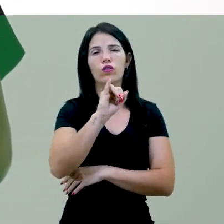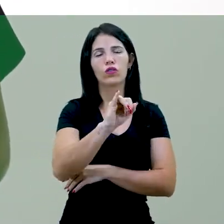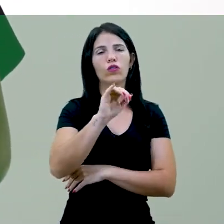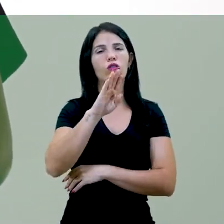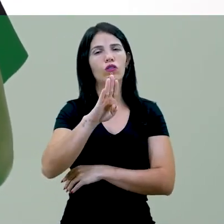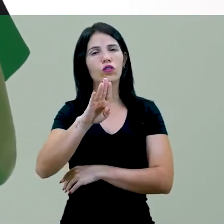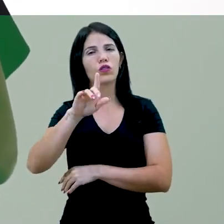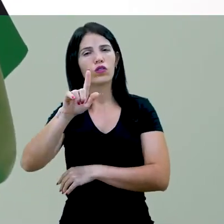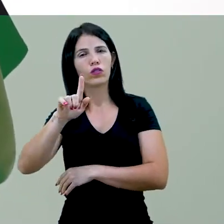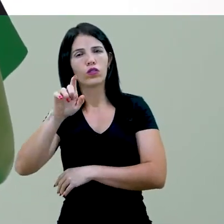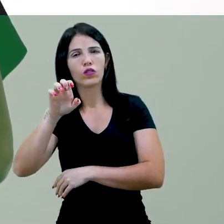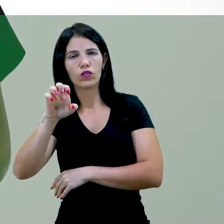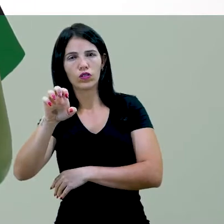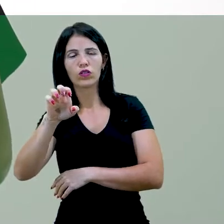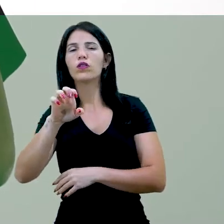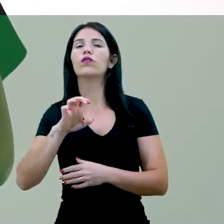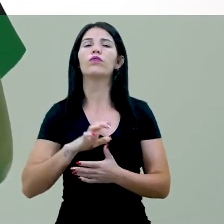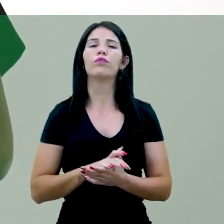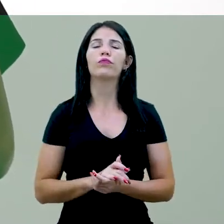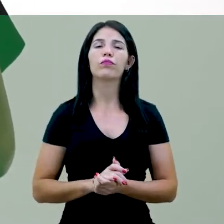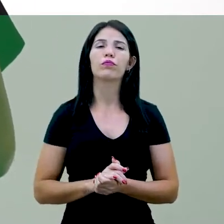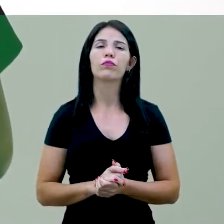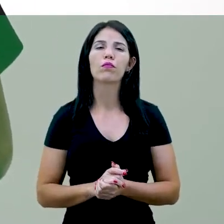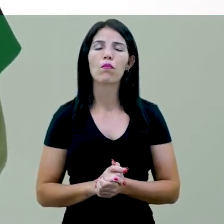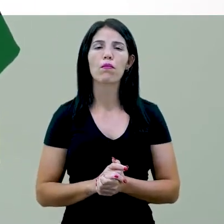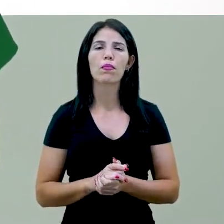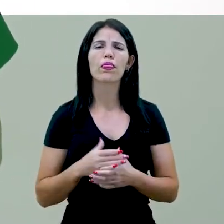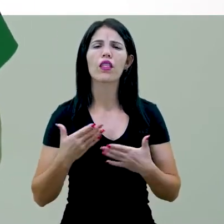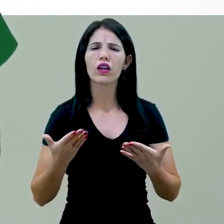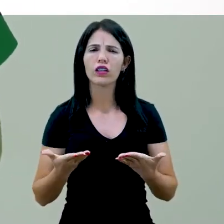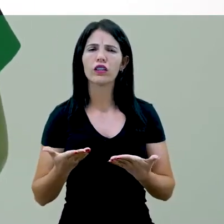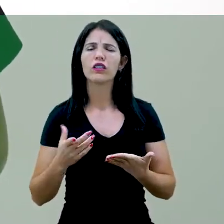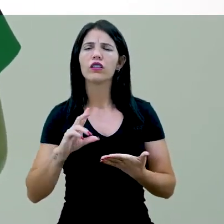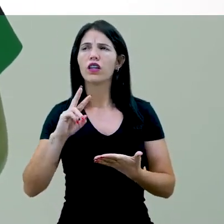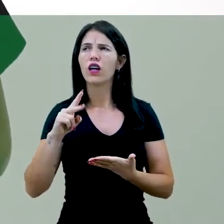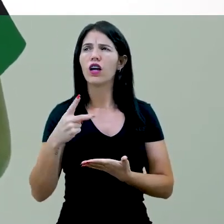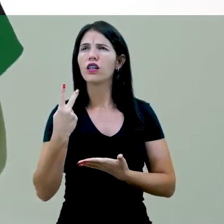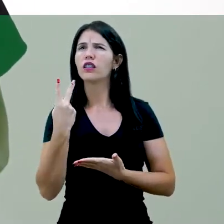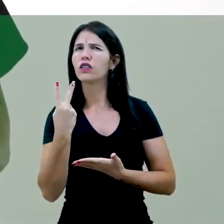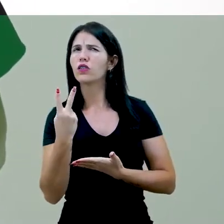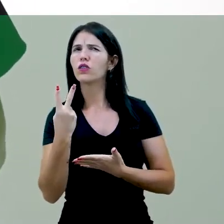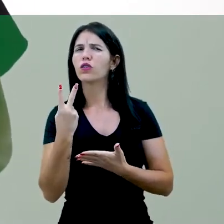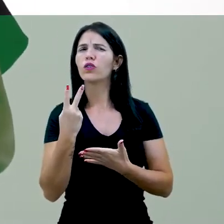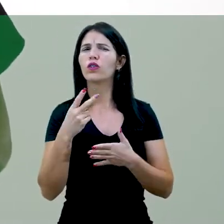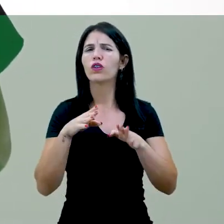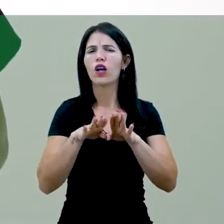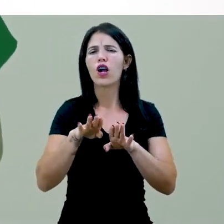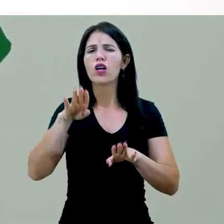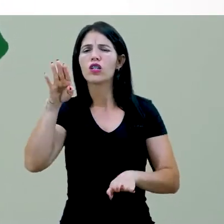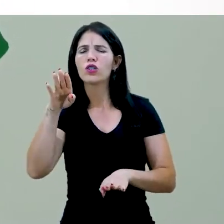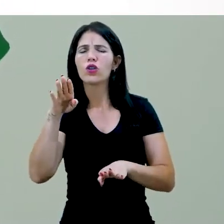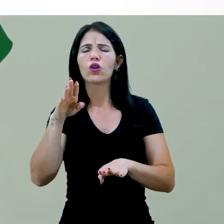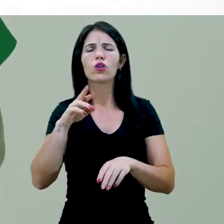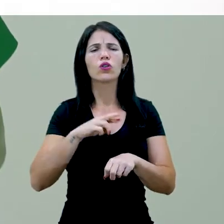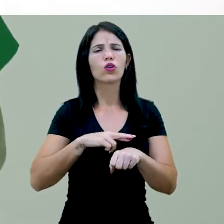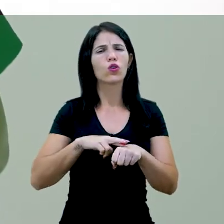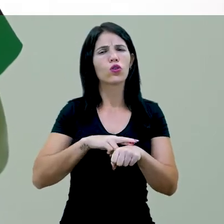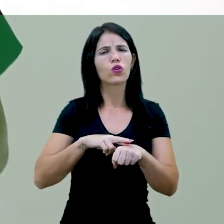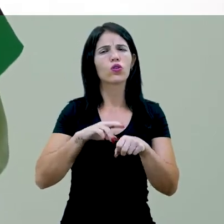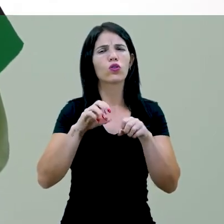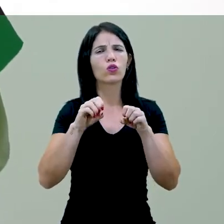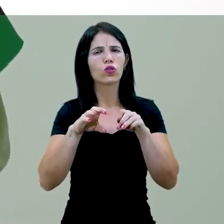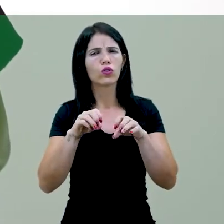Geografia e Estatística, no caso, o IBGE. Ainda segundo o levantamento, a desigualdade racial na educação